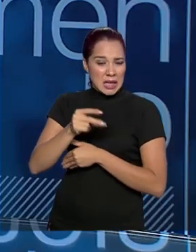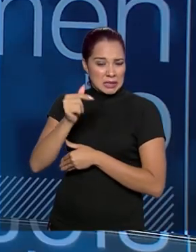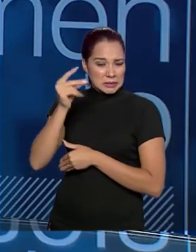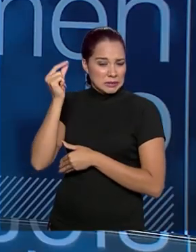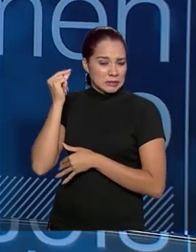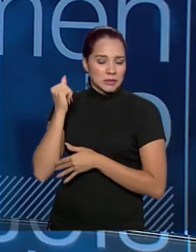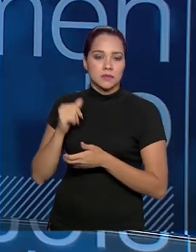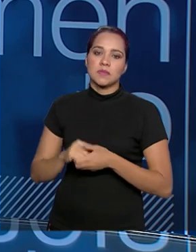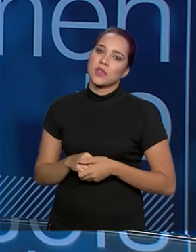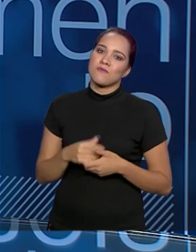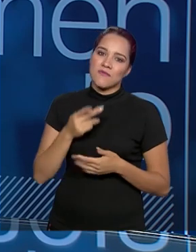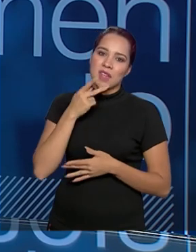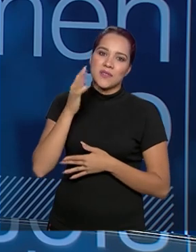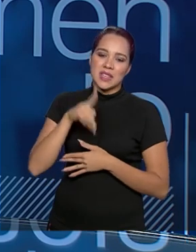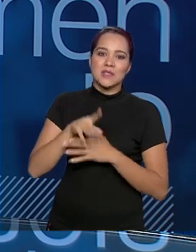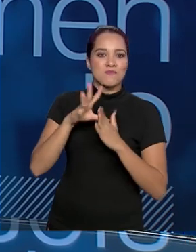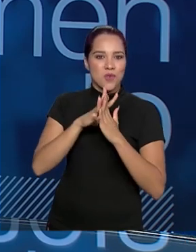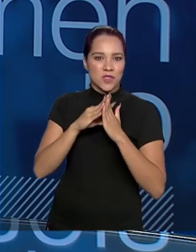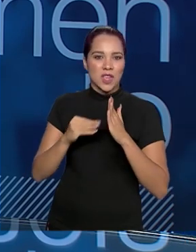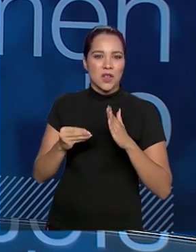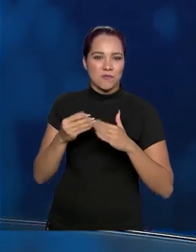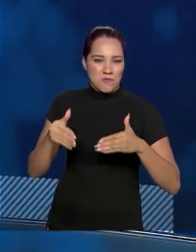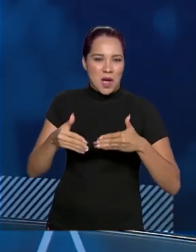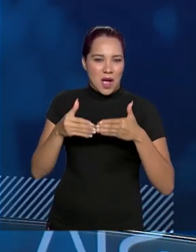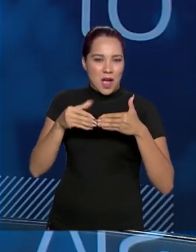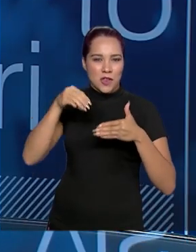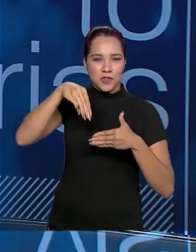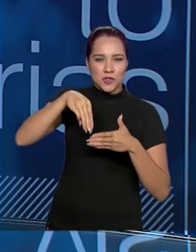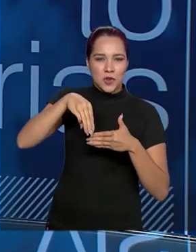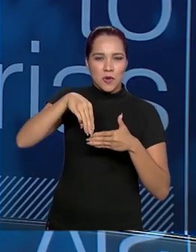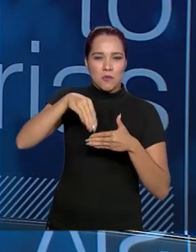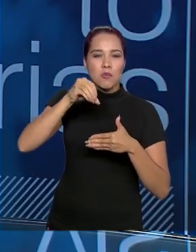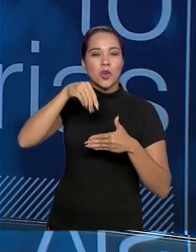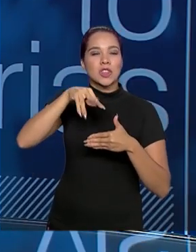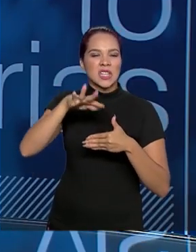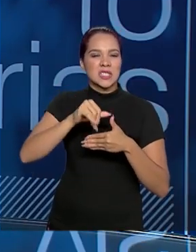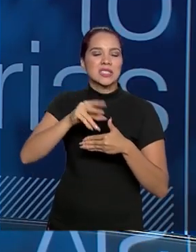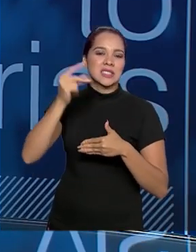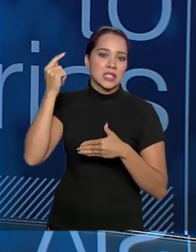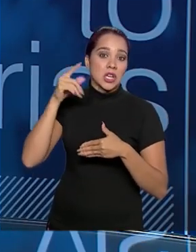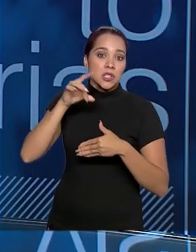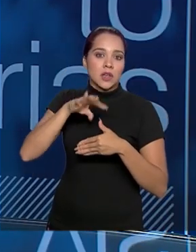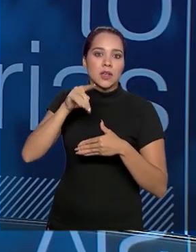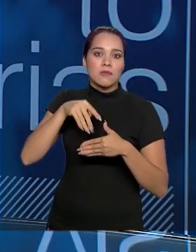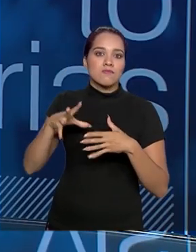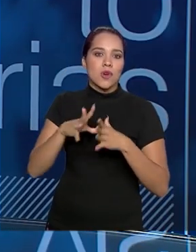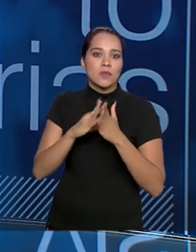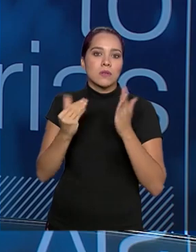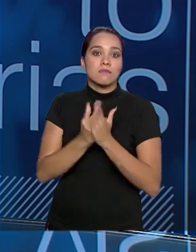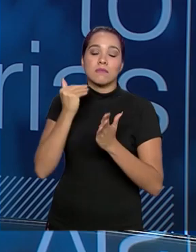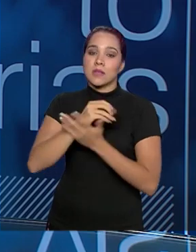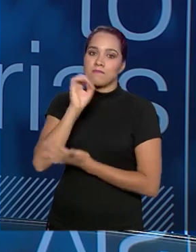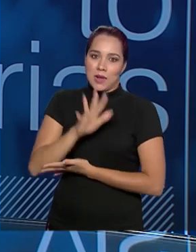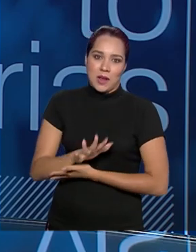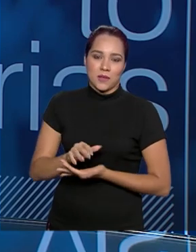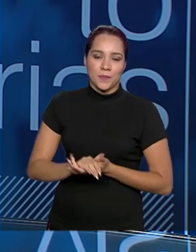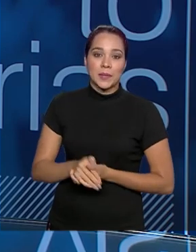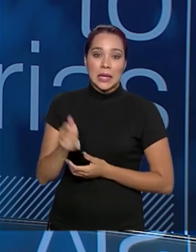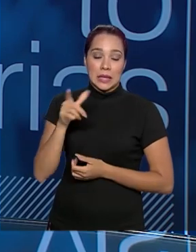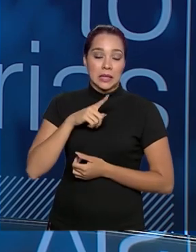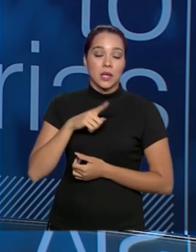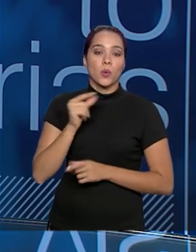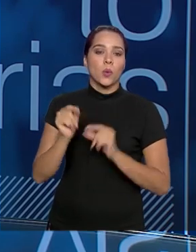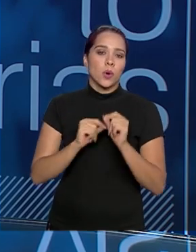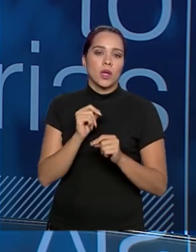Eu diria que ele é ultrapassado. Ele tem uma razão de existir, porque ele é um dos modelos mais baratos. Você tem aí praticamente